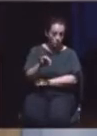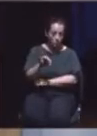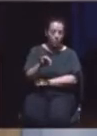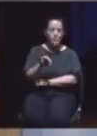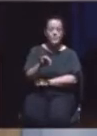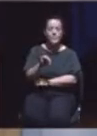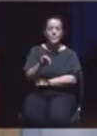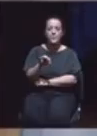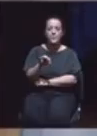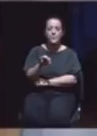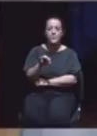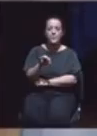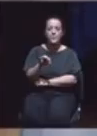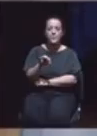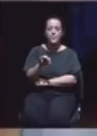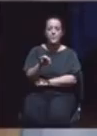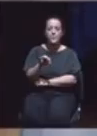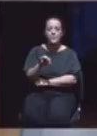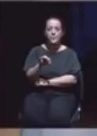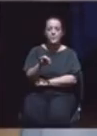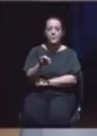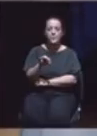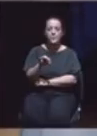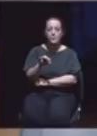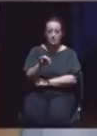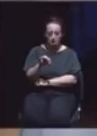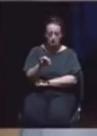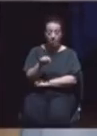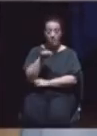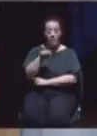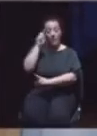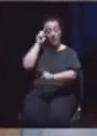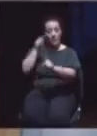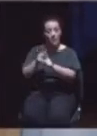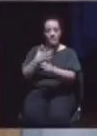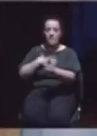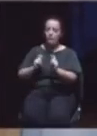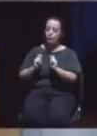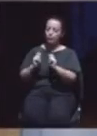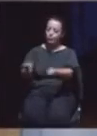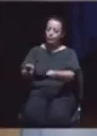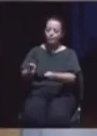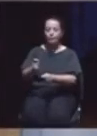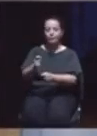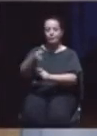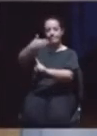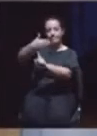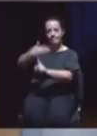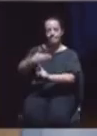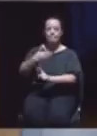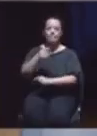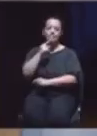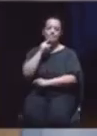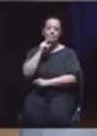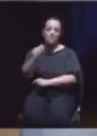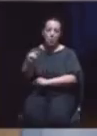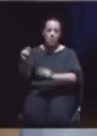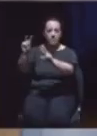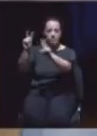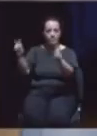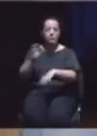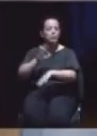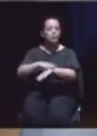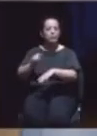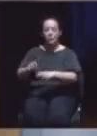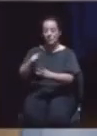para a atribuição de topónimo aos homens assassinados pela Polícia Política no dia 25